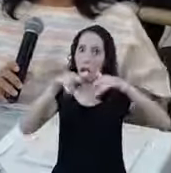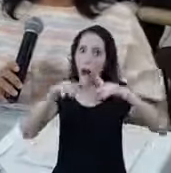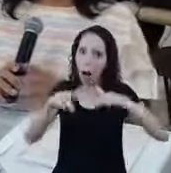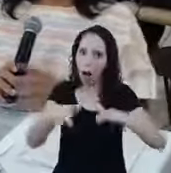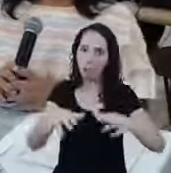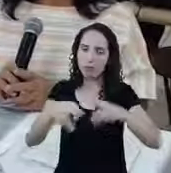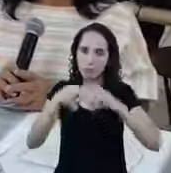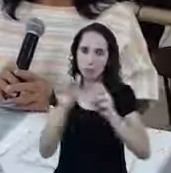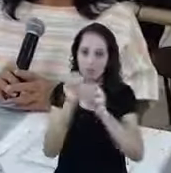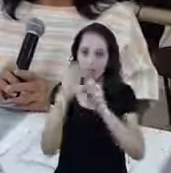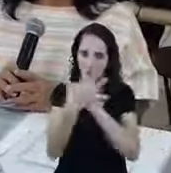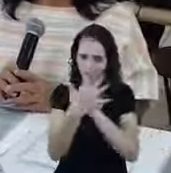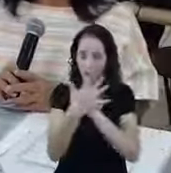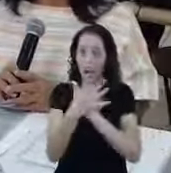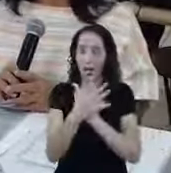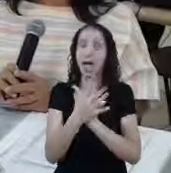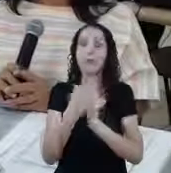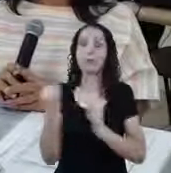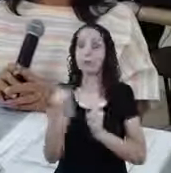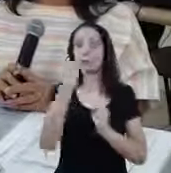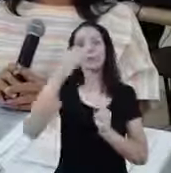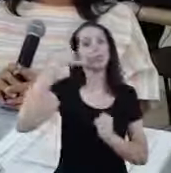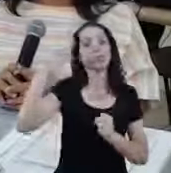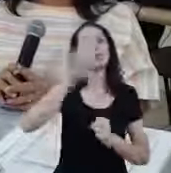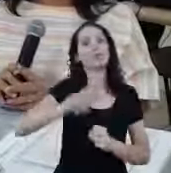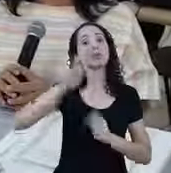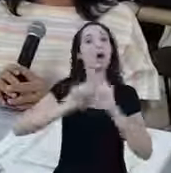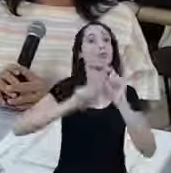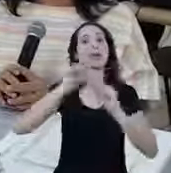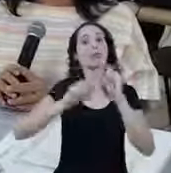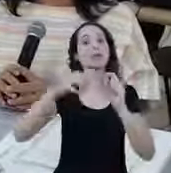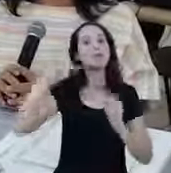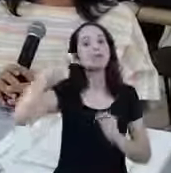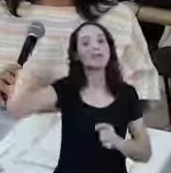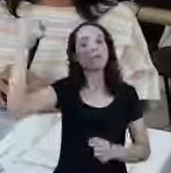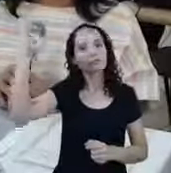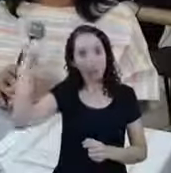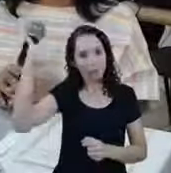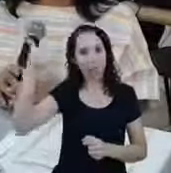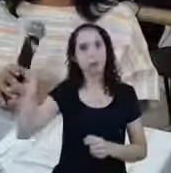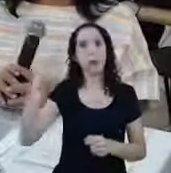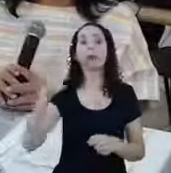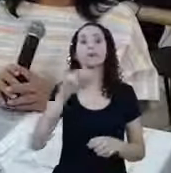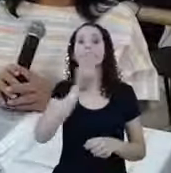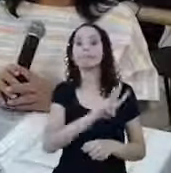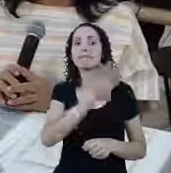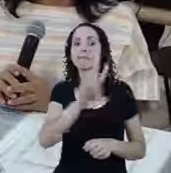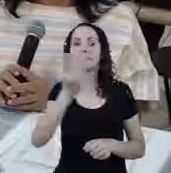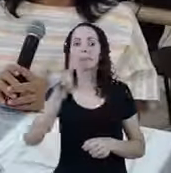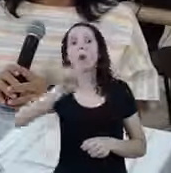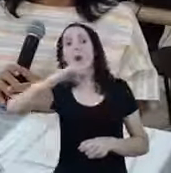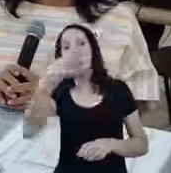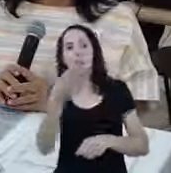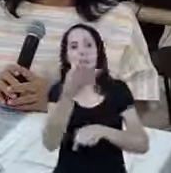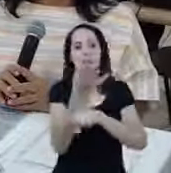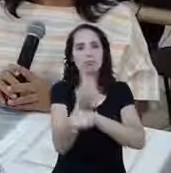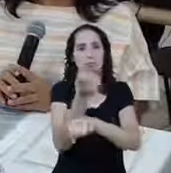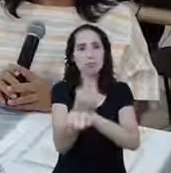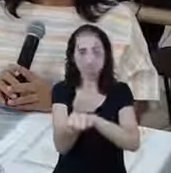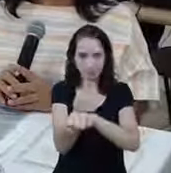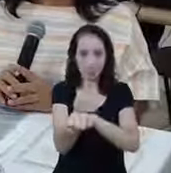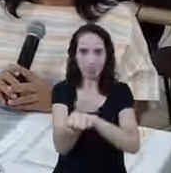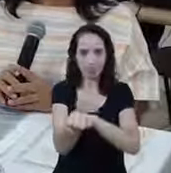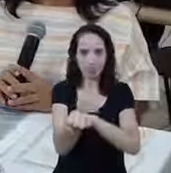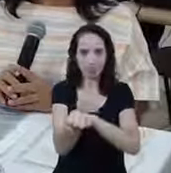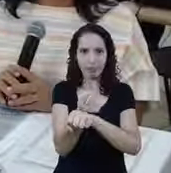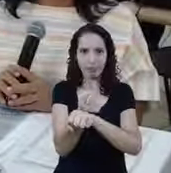cadastro Eles orientam a fazer pelo telefone Que até o momento Nós não temos essa informação Pelo site Ou pelo aplicativo Então assim